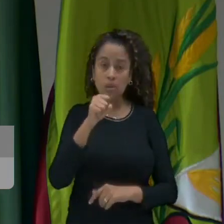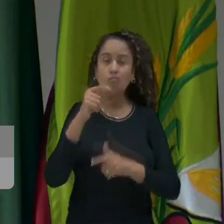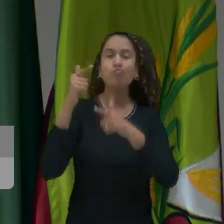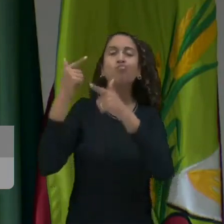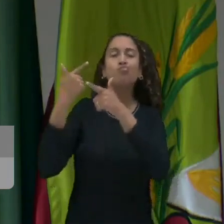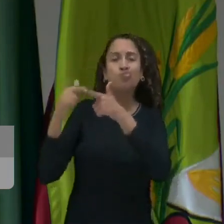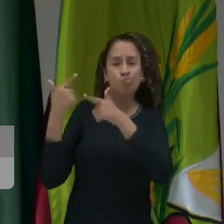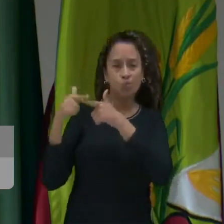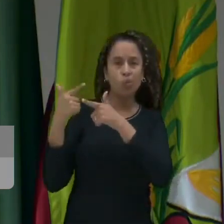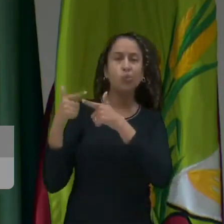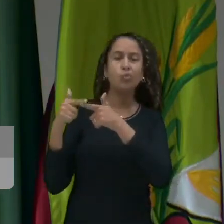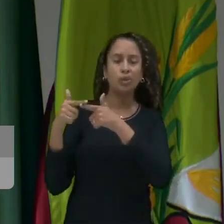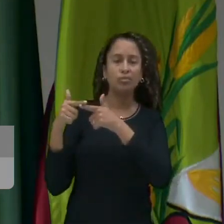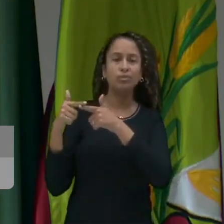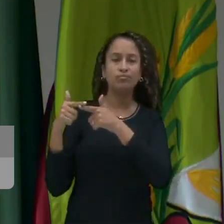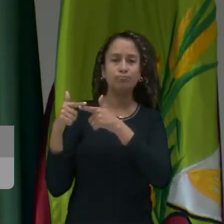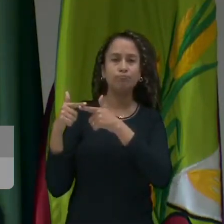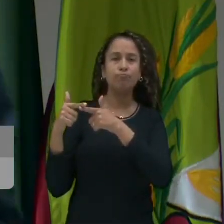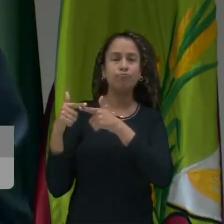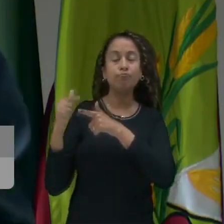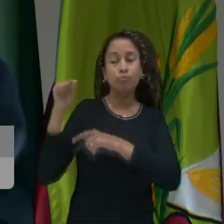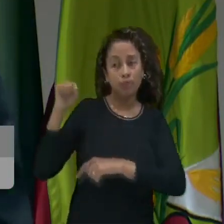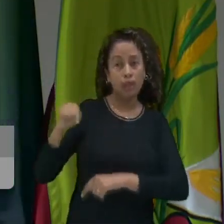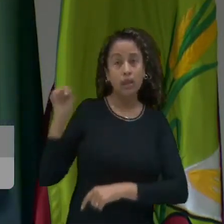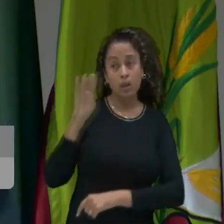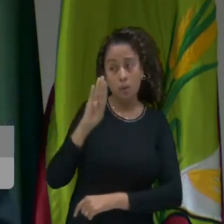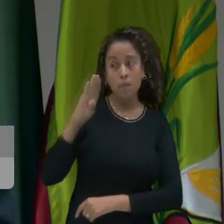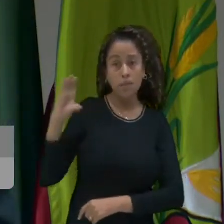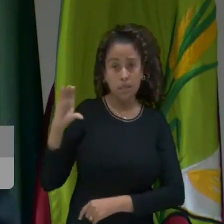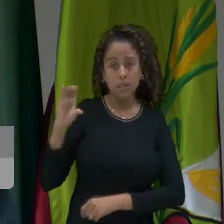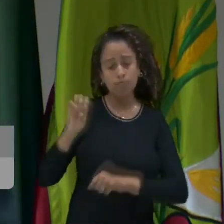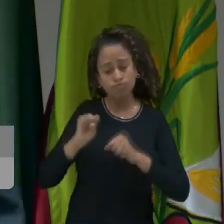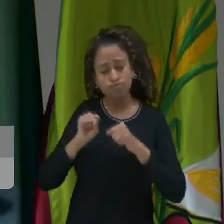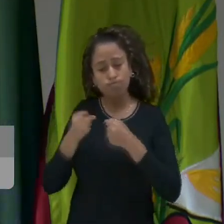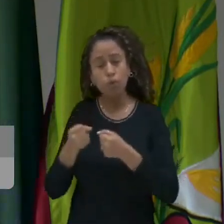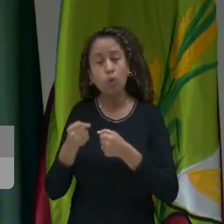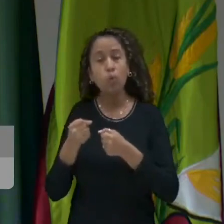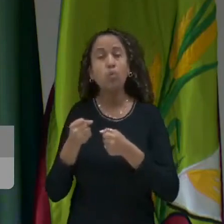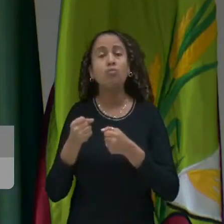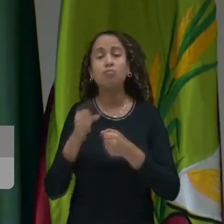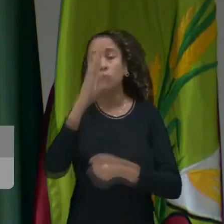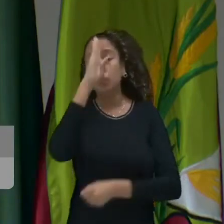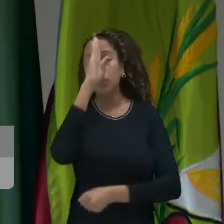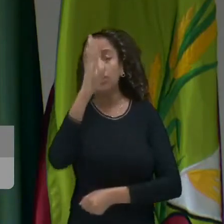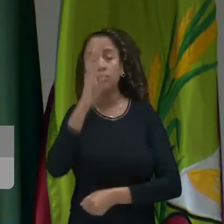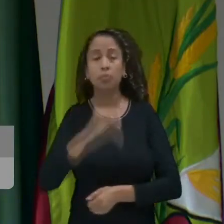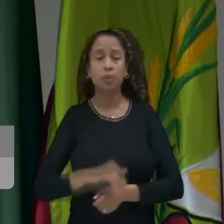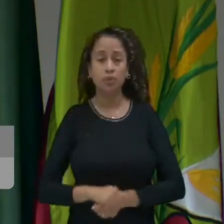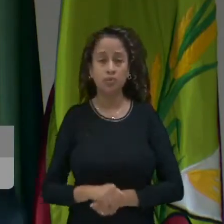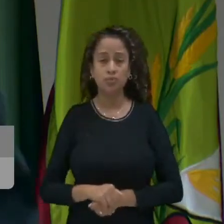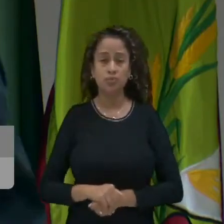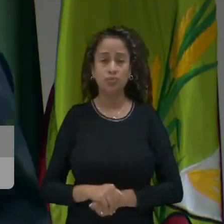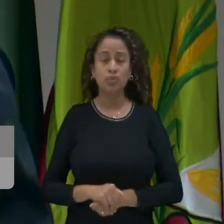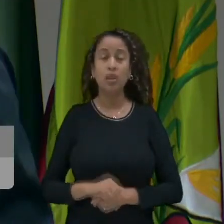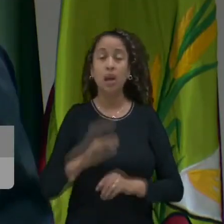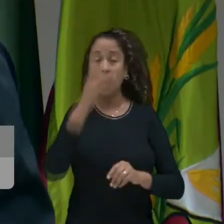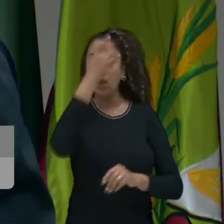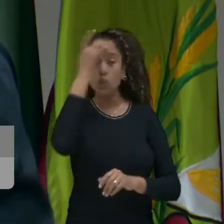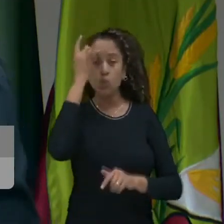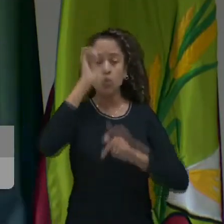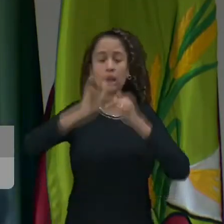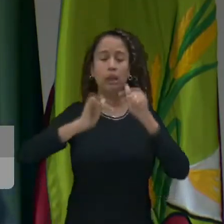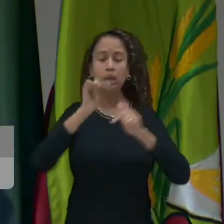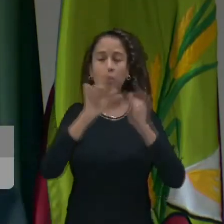problema que está sendo enfrentado à comunidade Balneário Camboriú e principalmente os nossos comerciantes.